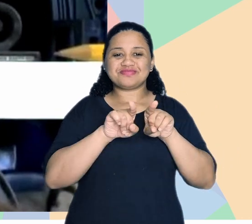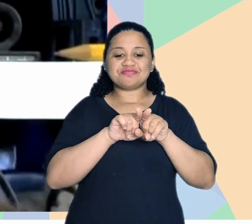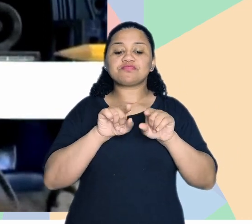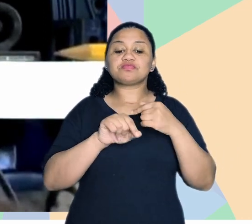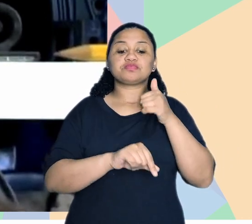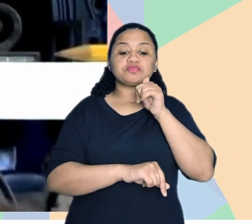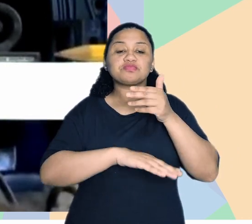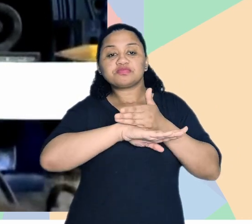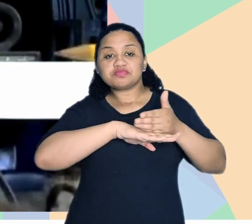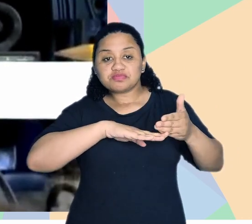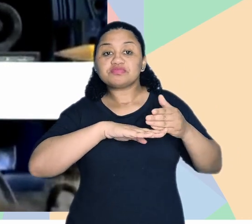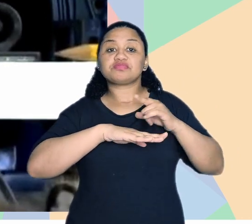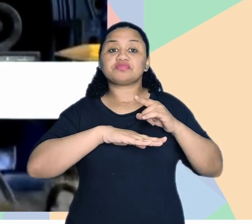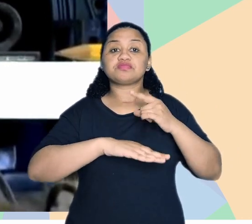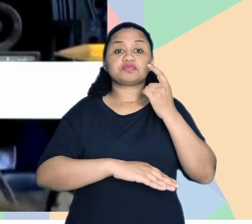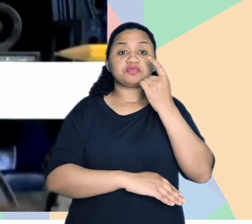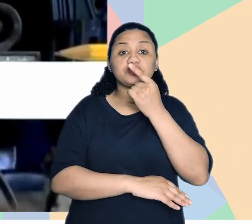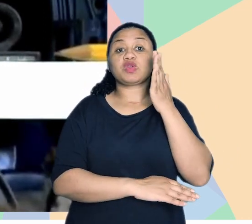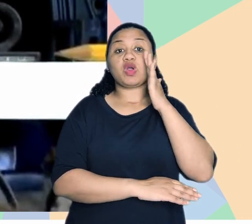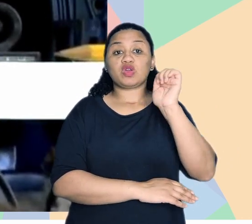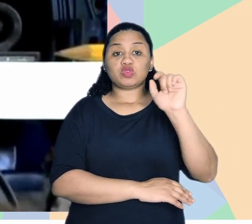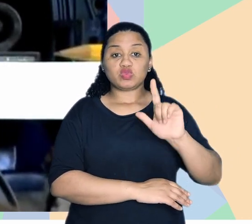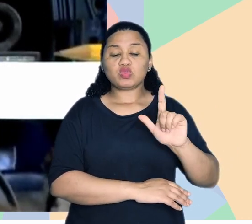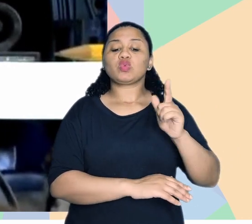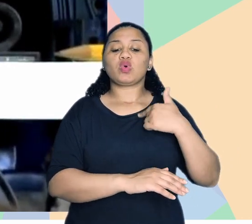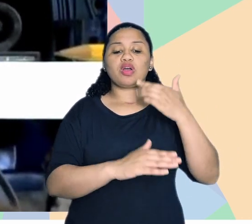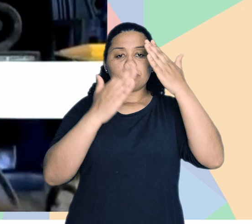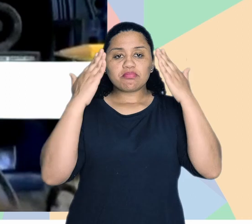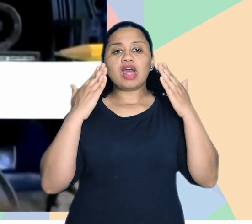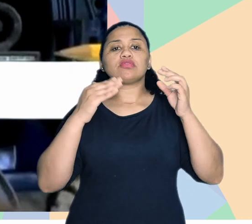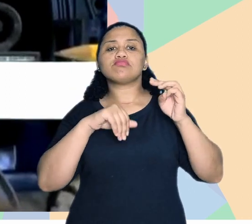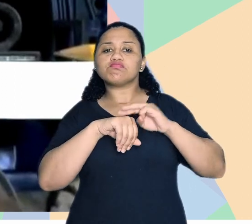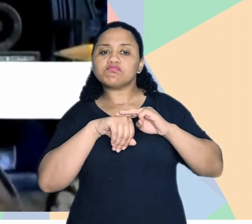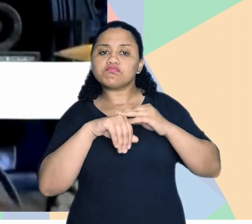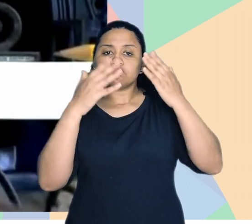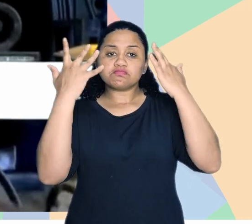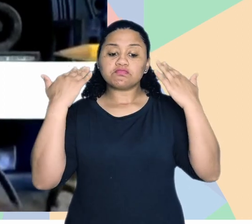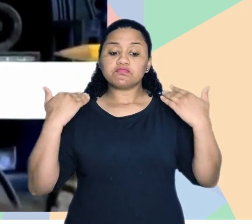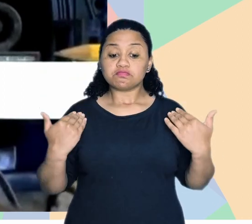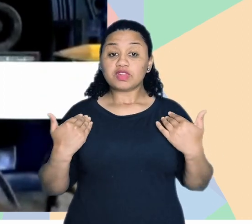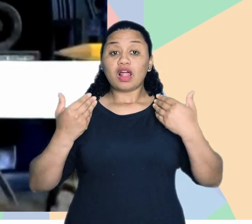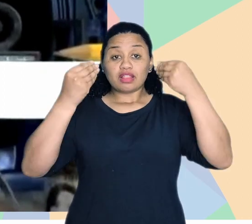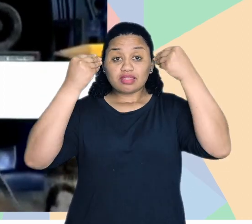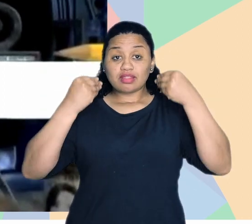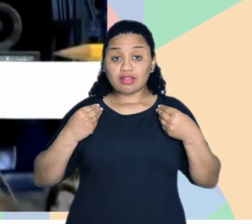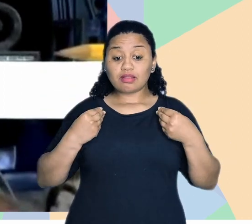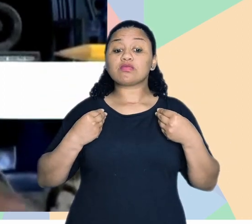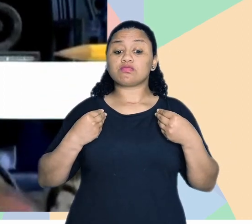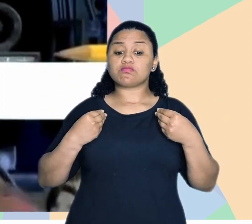Sou mulher branca, tenho olhos azuis, cabelo castanho, comprido, liso.